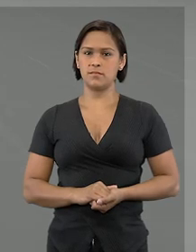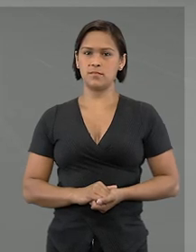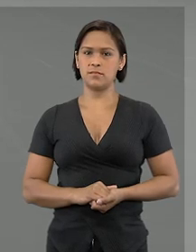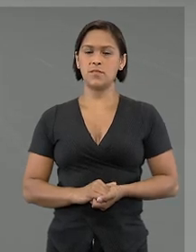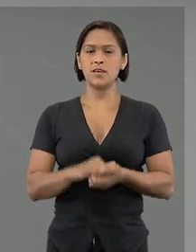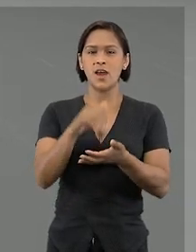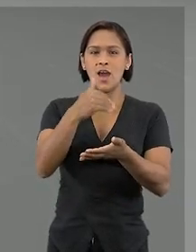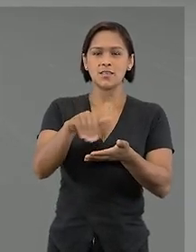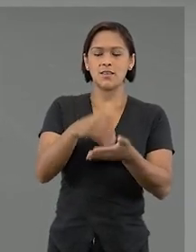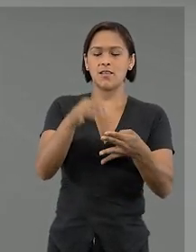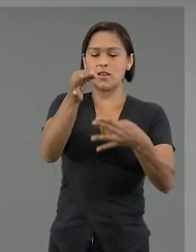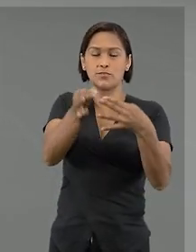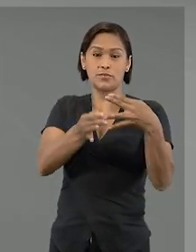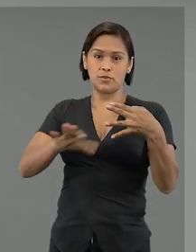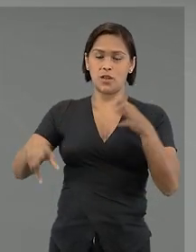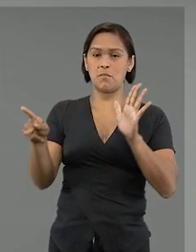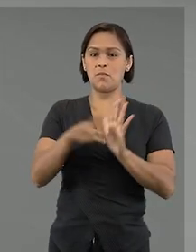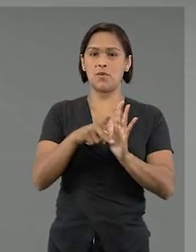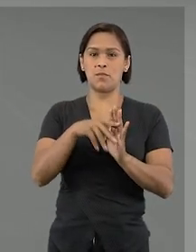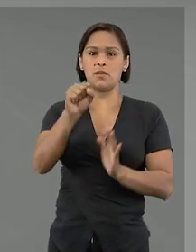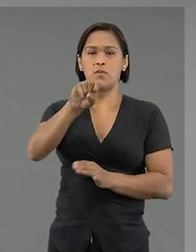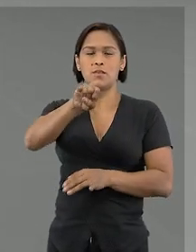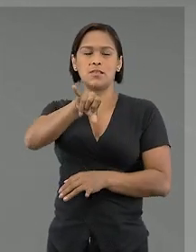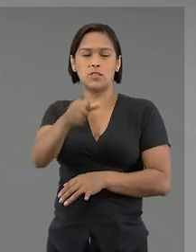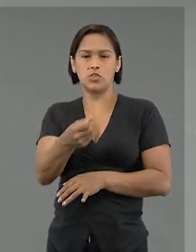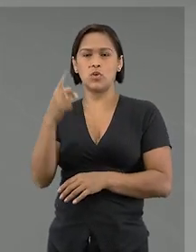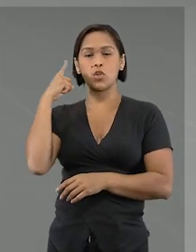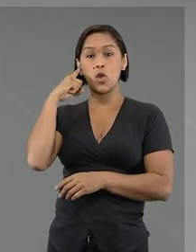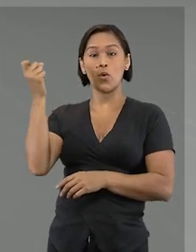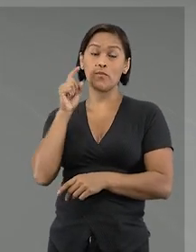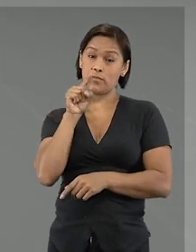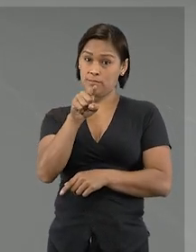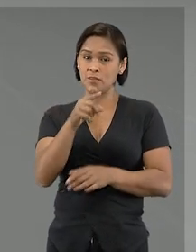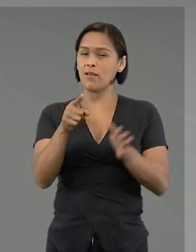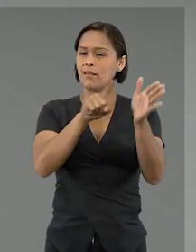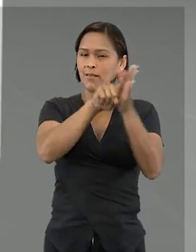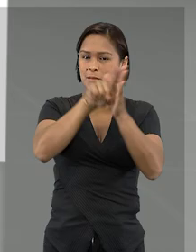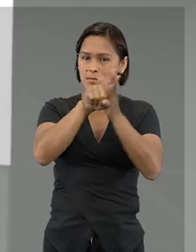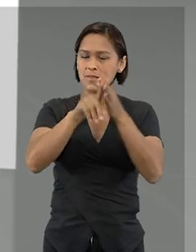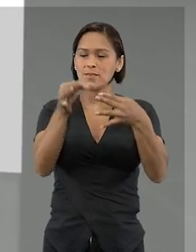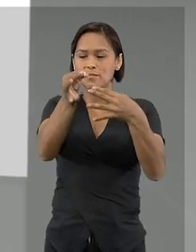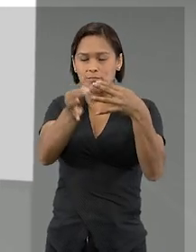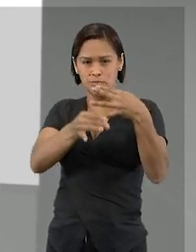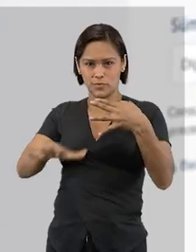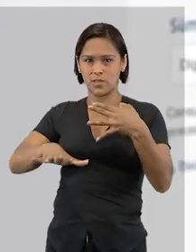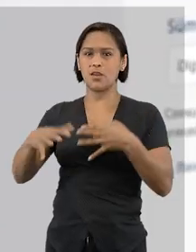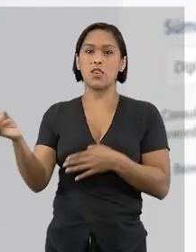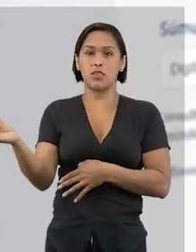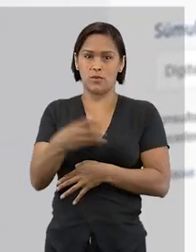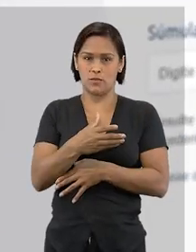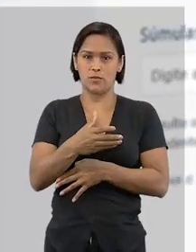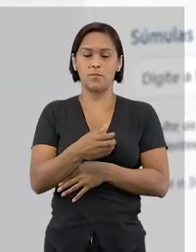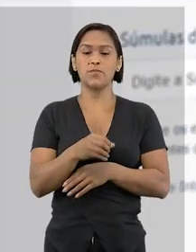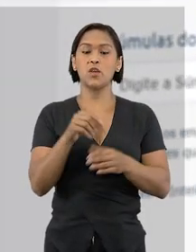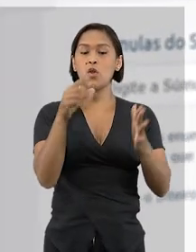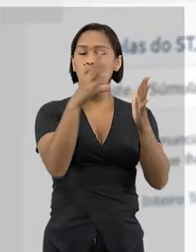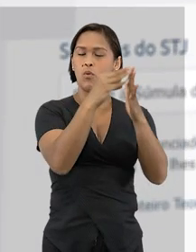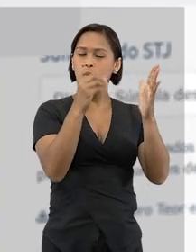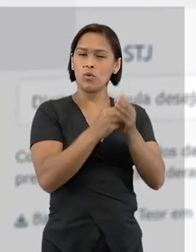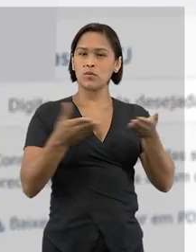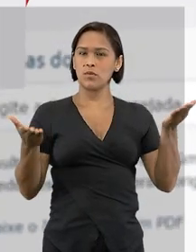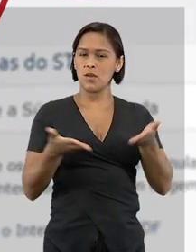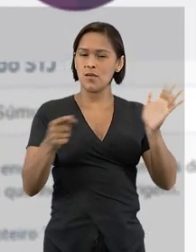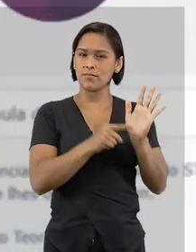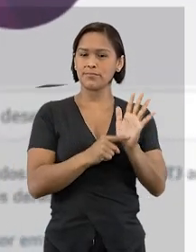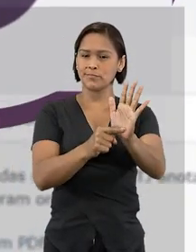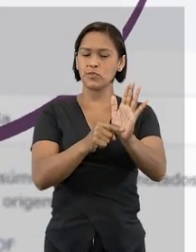A Secretaria de Jurisprudência do STJ ouviu você e a pesquisa de jurisprudência está de cara nova. O conteúdo agora é